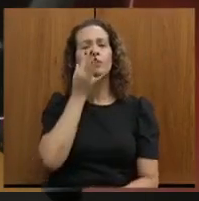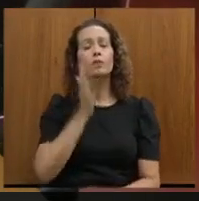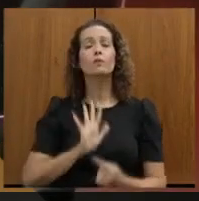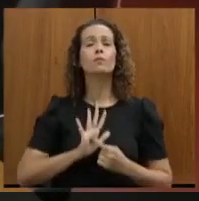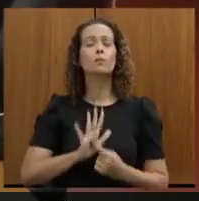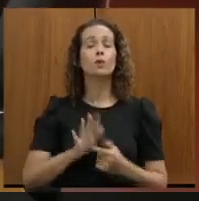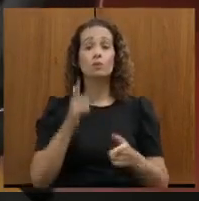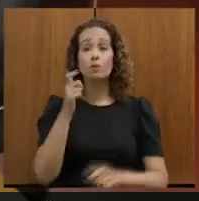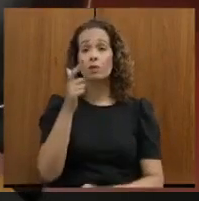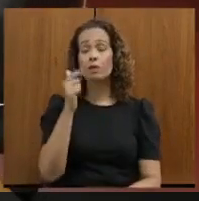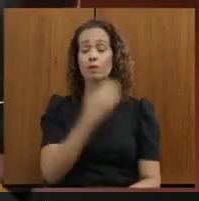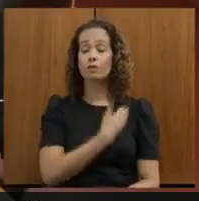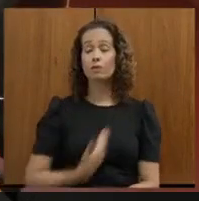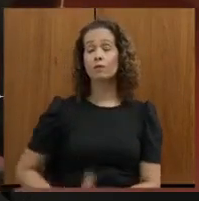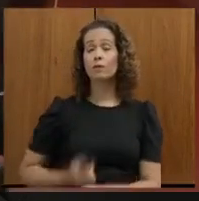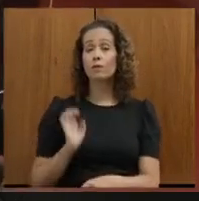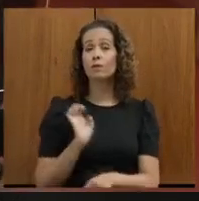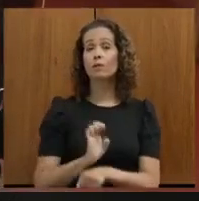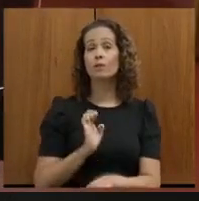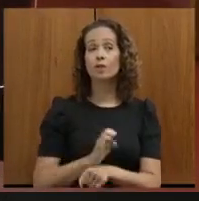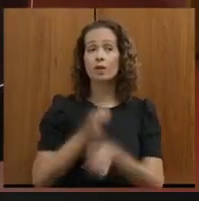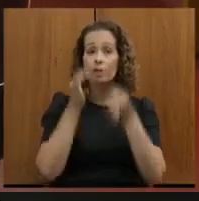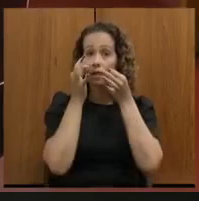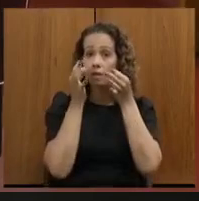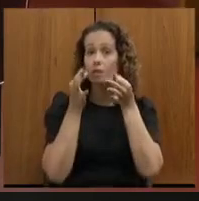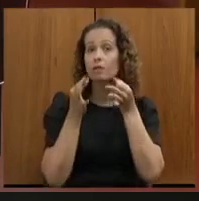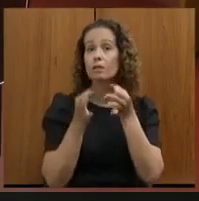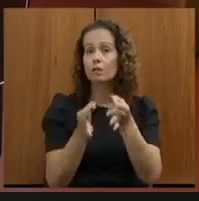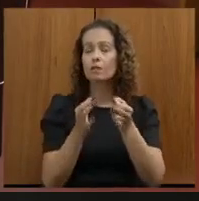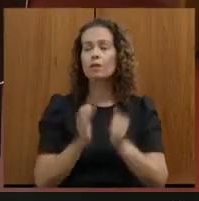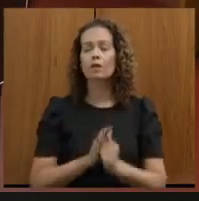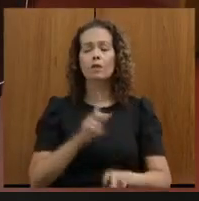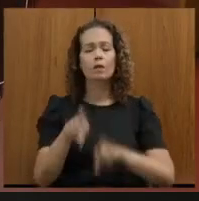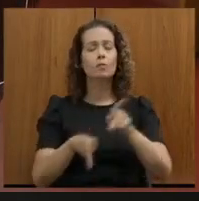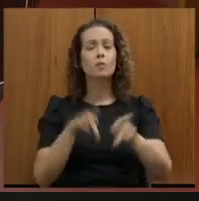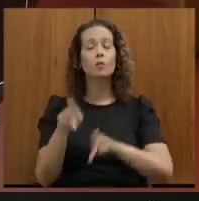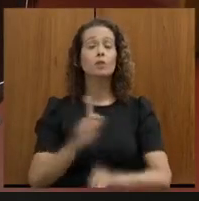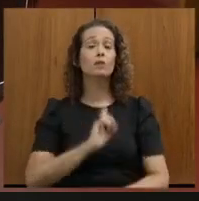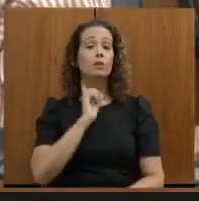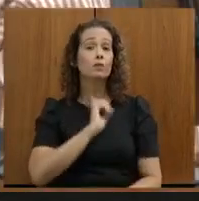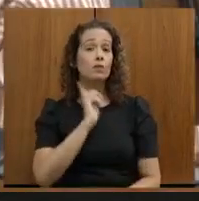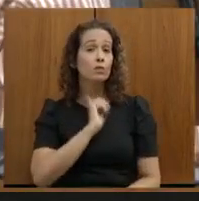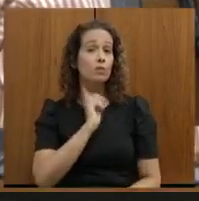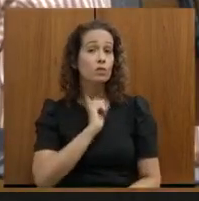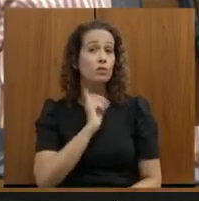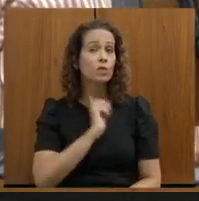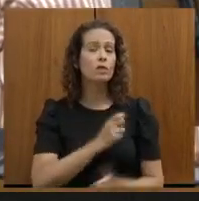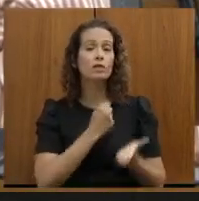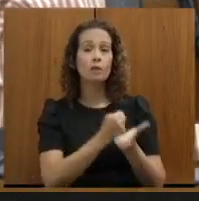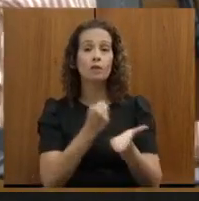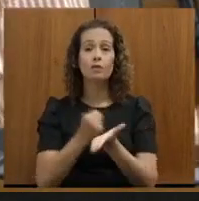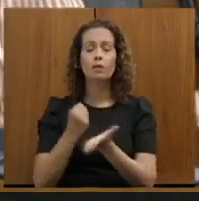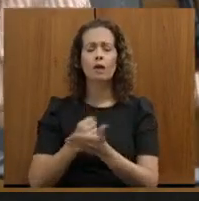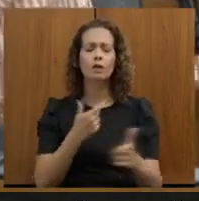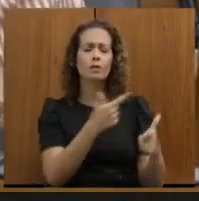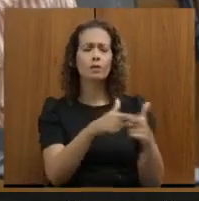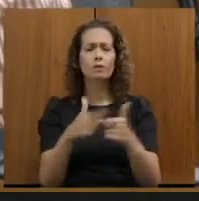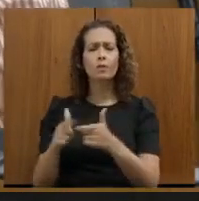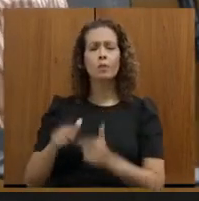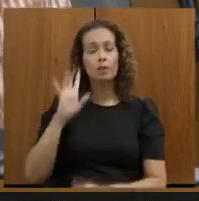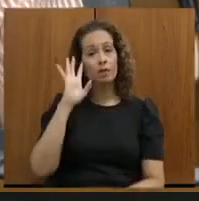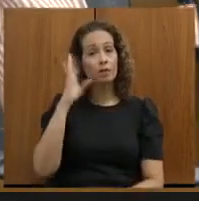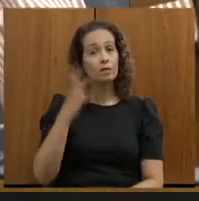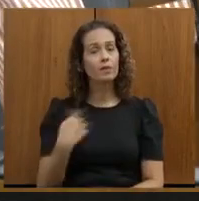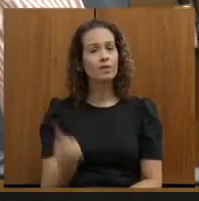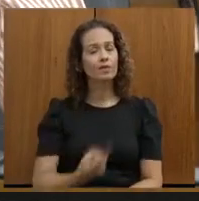governo do Estado em nos ouvir, em atender à população de Minas e resolver todos esses problemas. Então, a